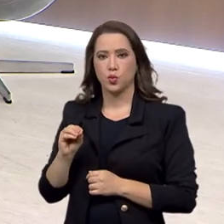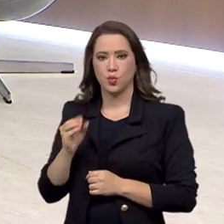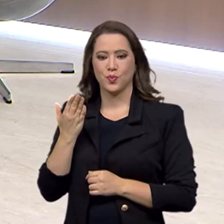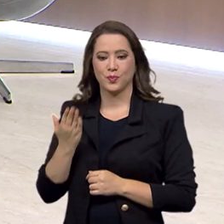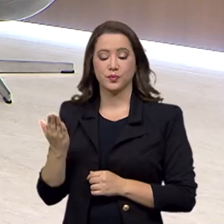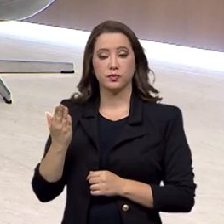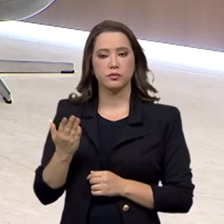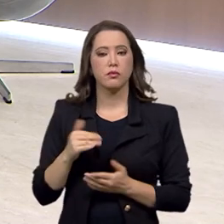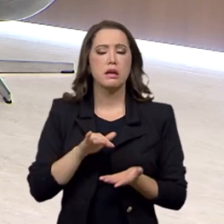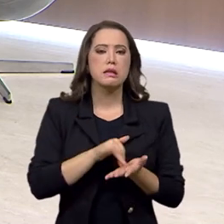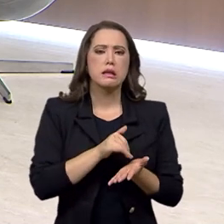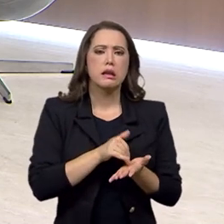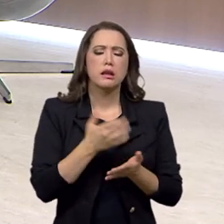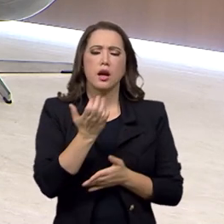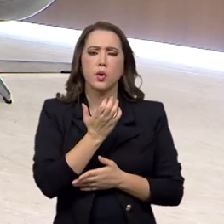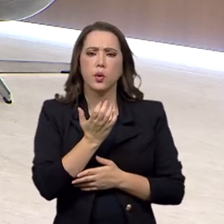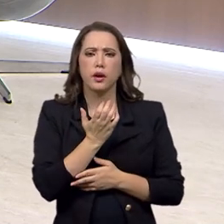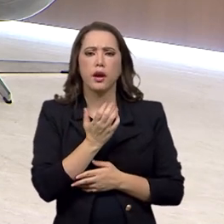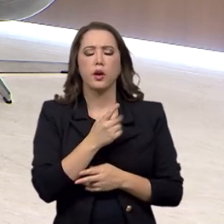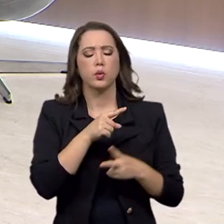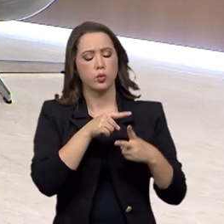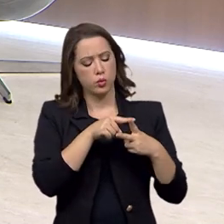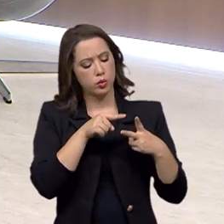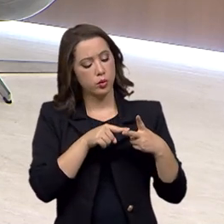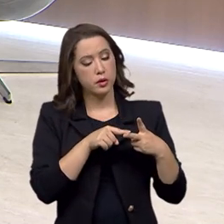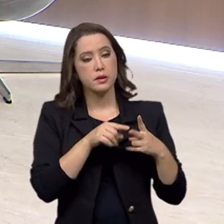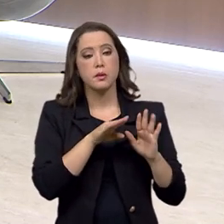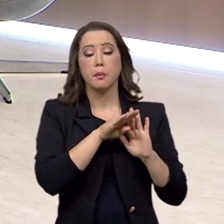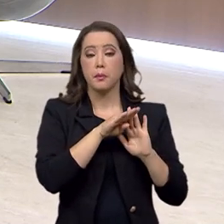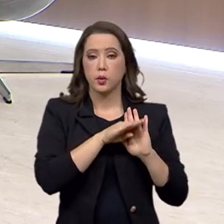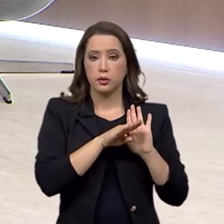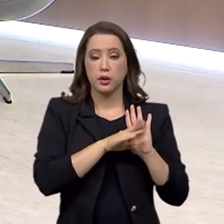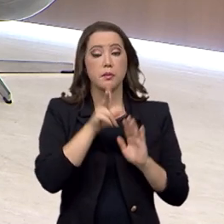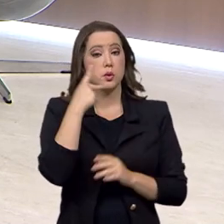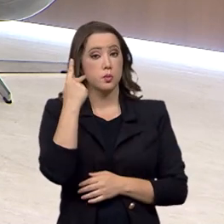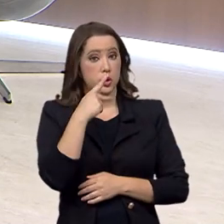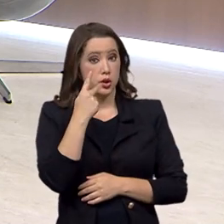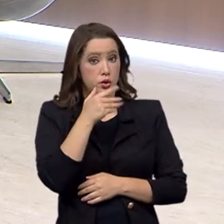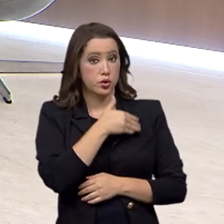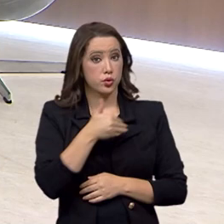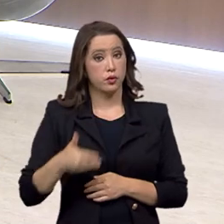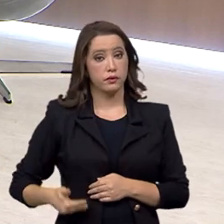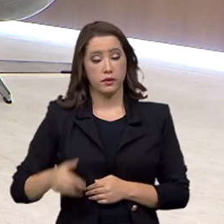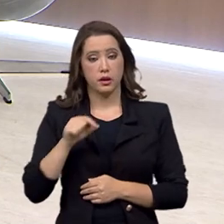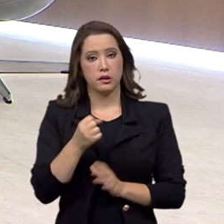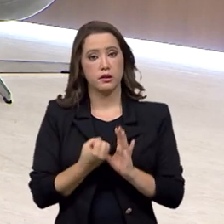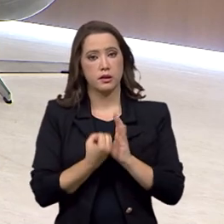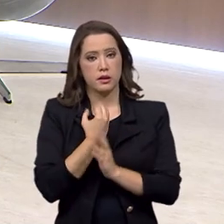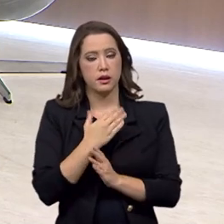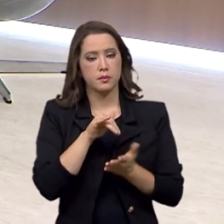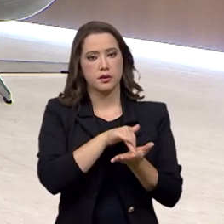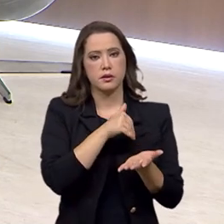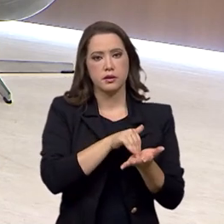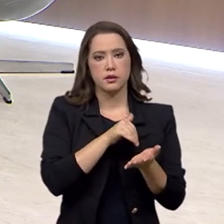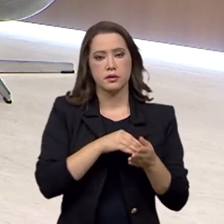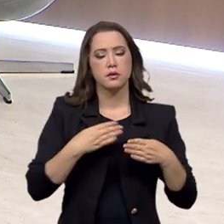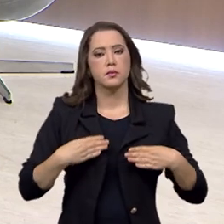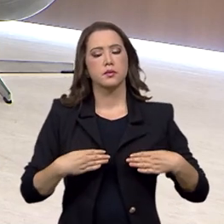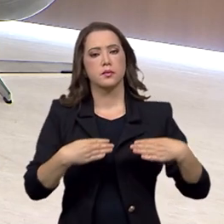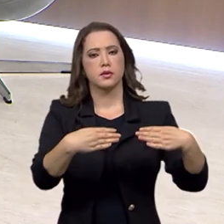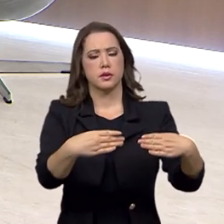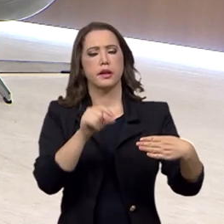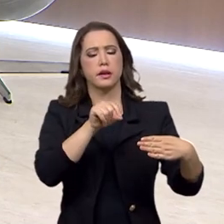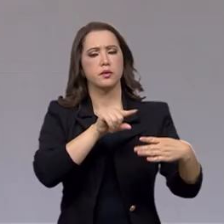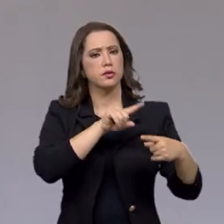Secretário, eu queria agora abordar dois programas, duas políticas públicas lançadas pela secretaria e pelo ministério,